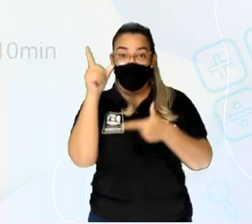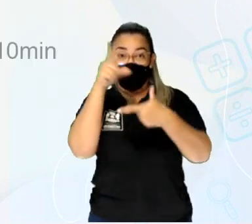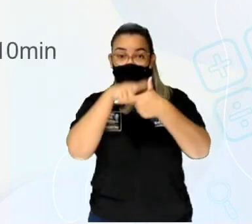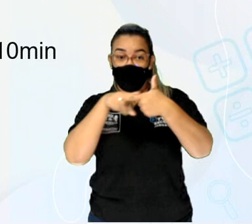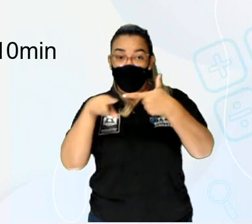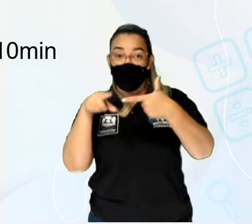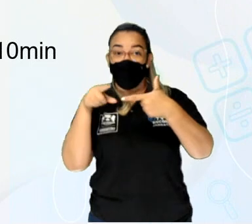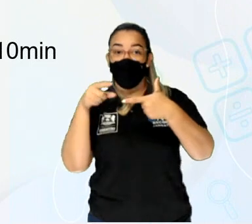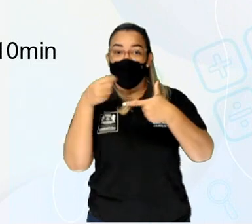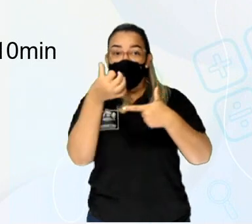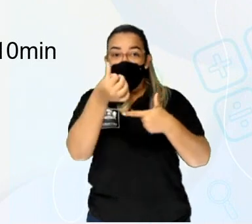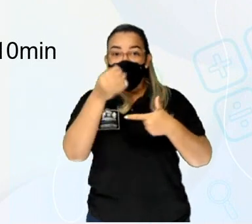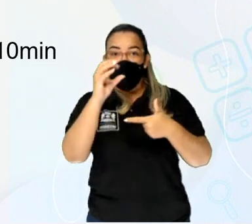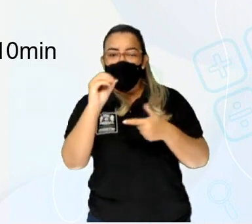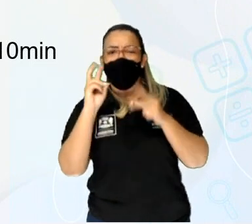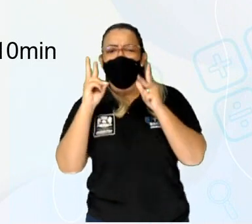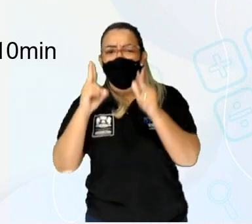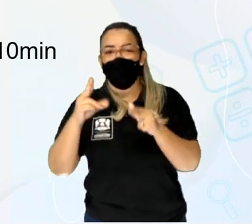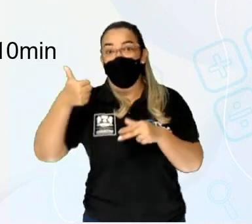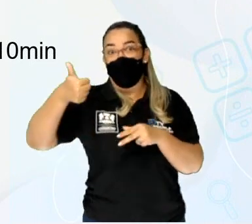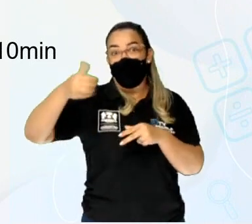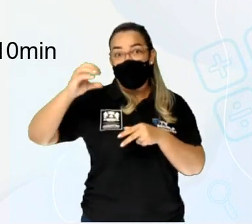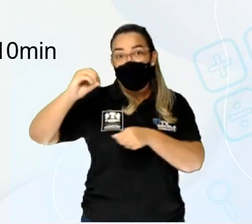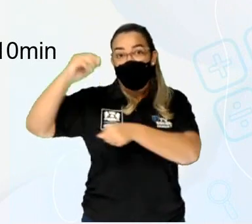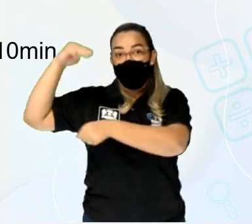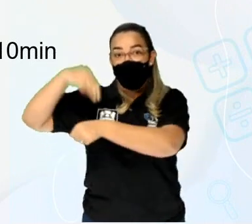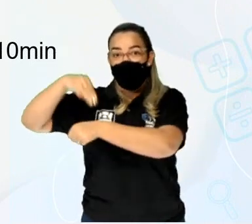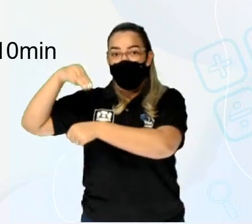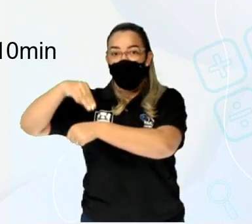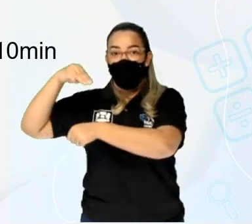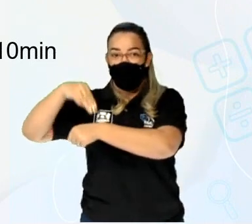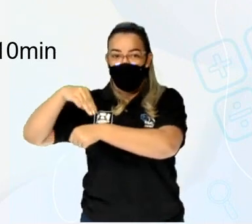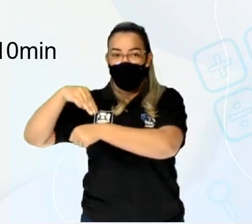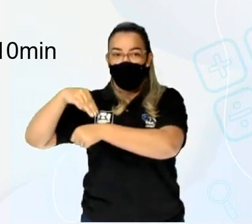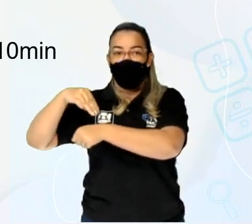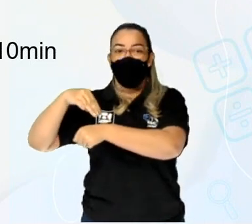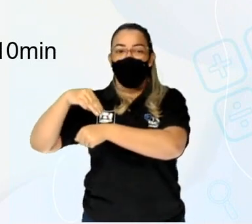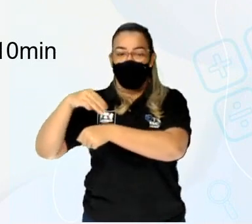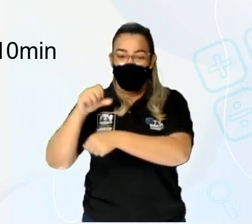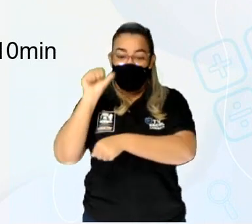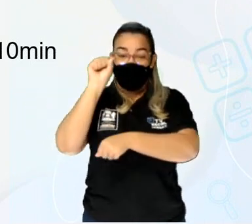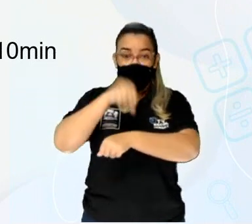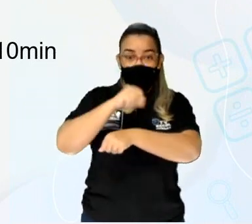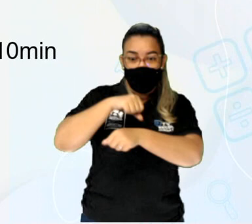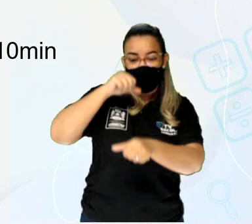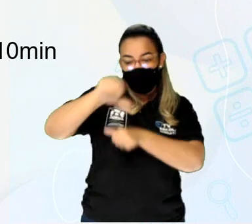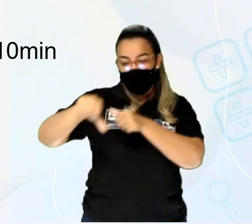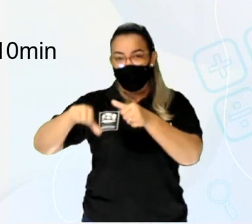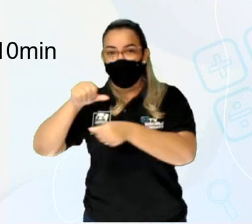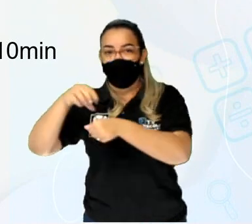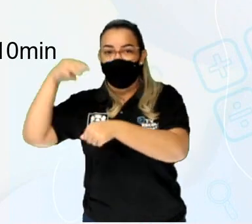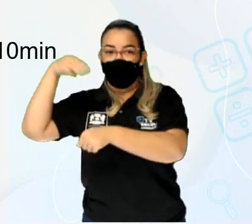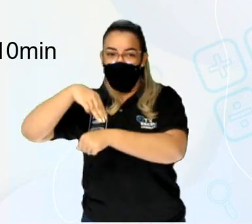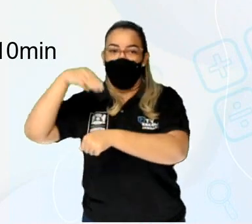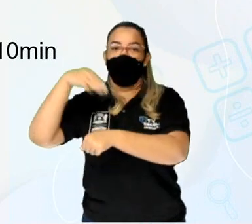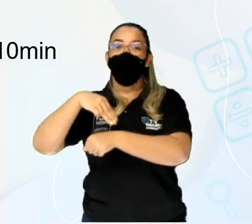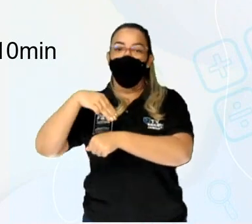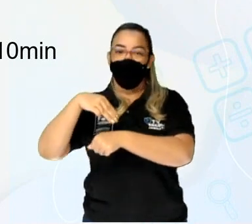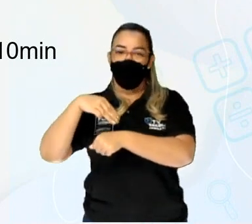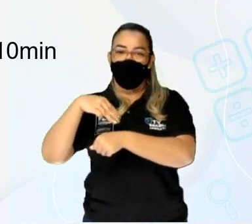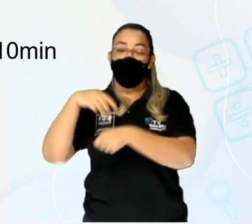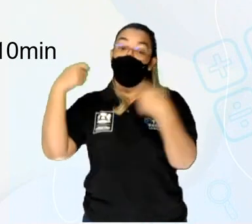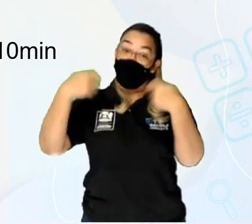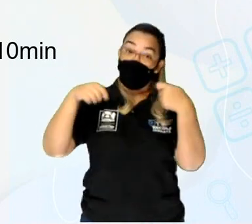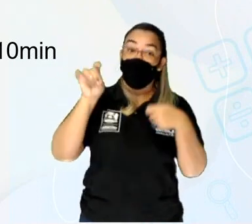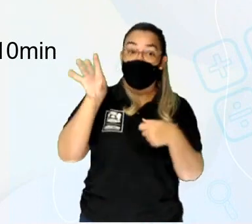igual a 10 minutos. Essa foi a transformação de segundos para minutos. Basta dividir aqui,